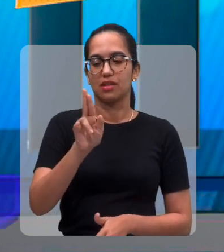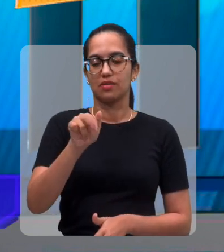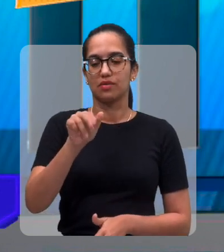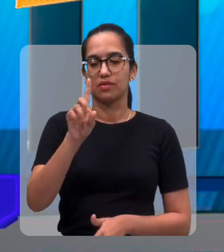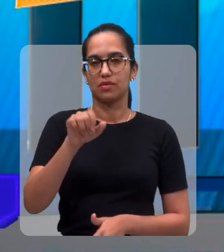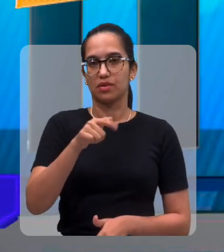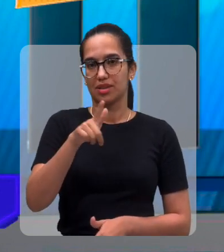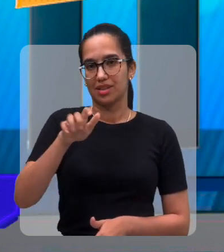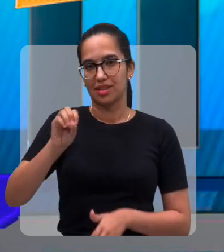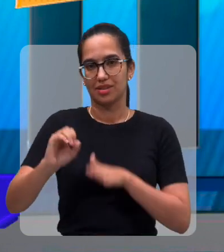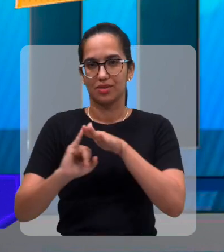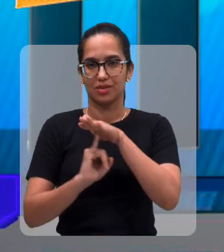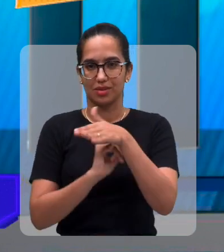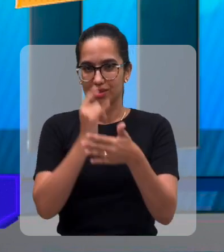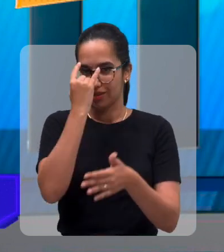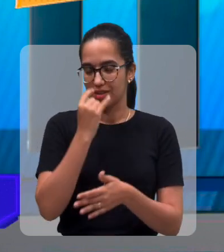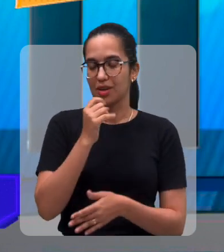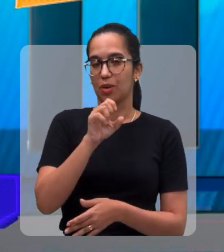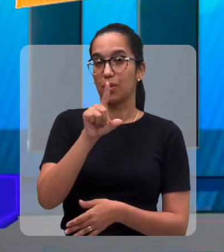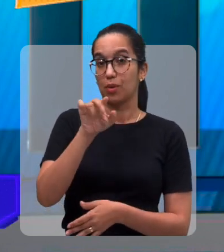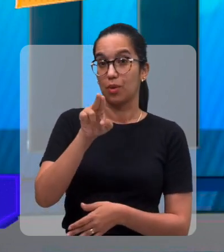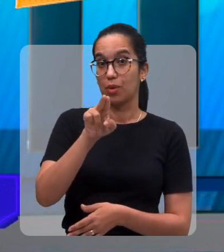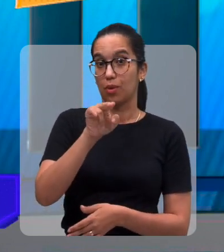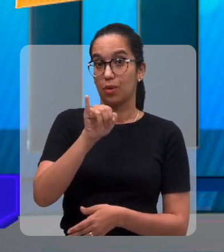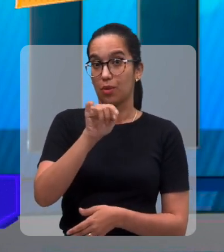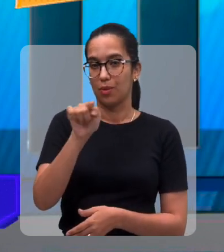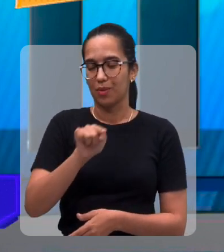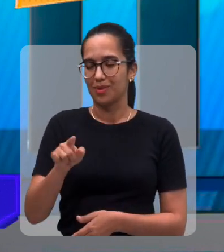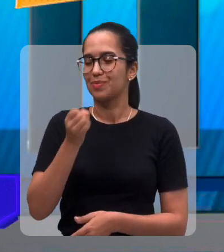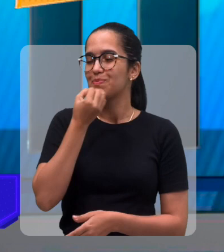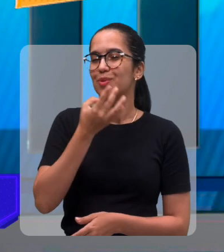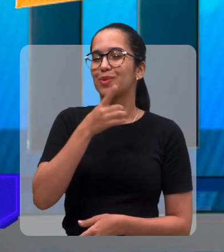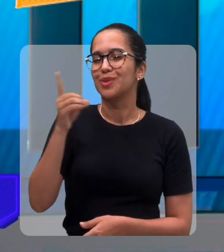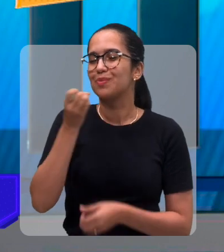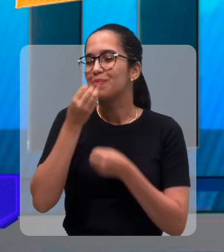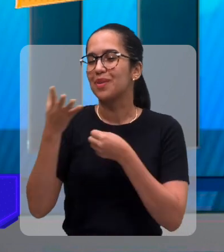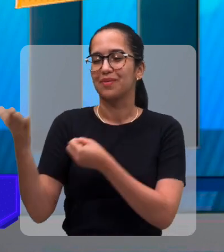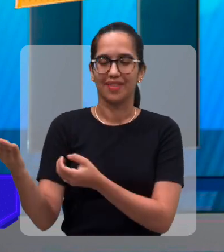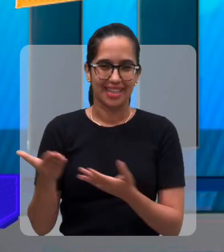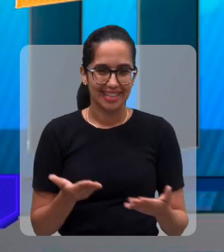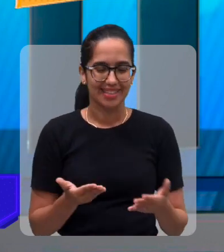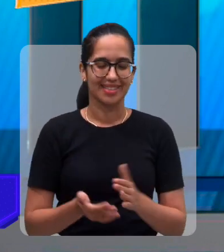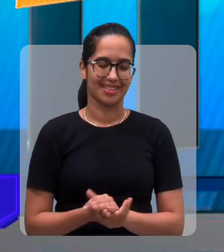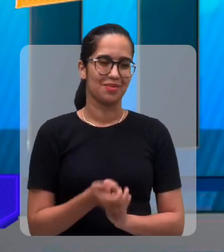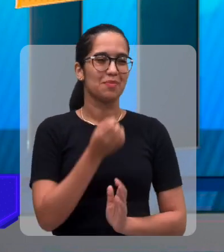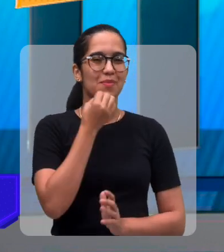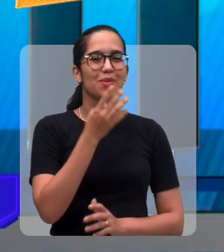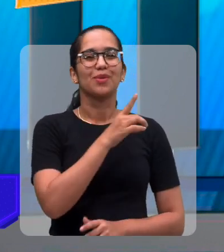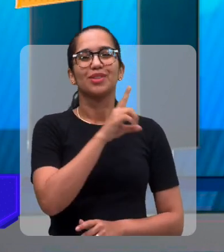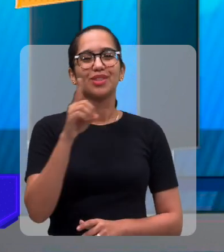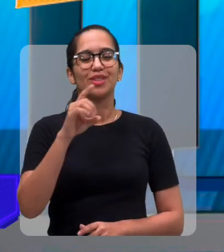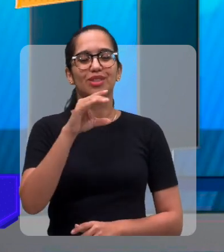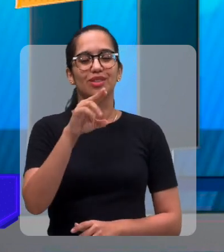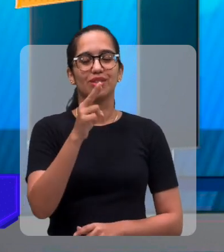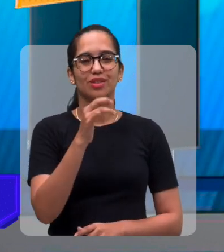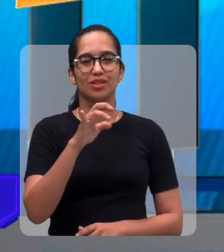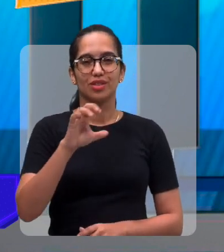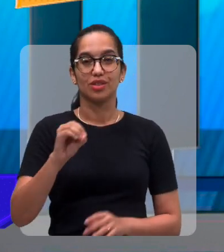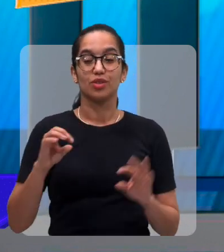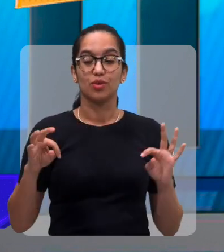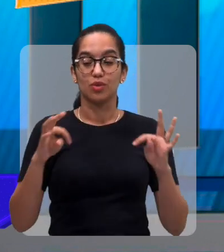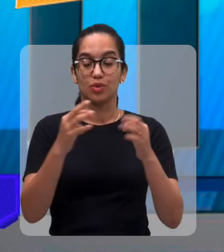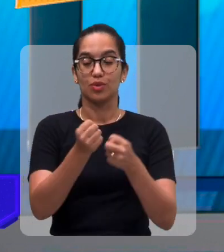Entidades de Cegos, Luiz Sampaio. Luiz, mais uma vez, bom dia, seja bem-vindo. Bom dia, Chico Costa, pelas